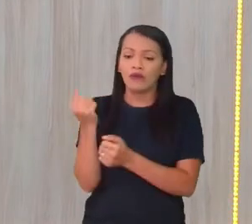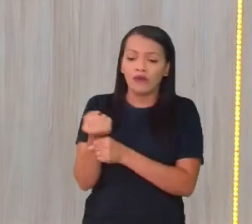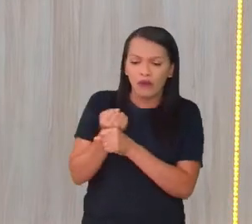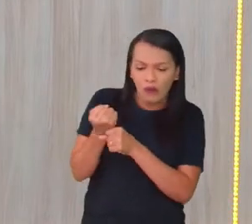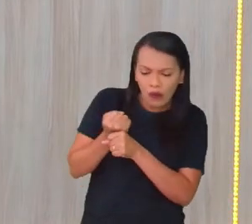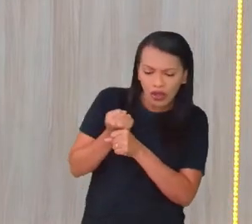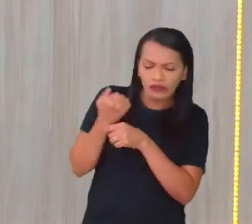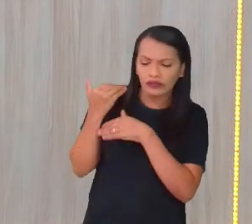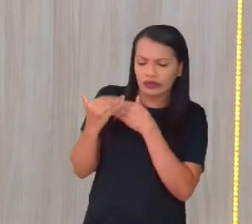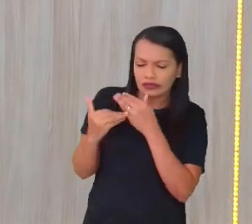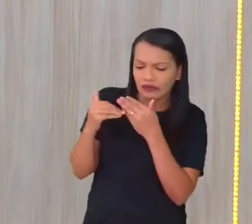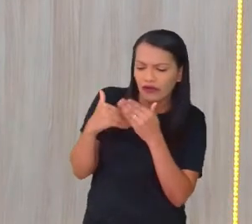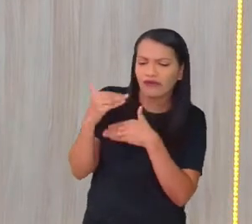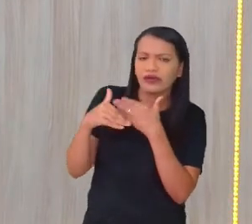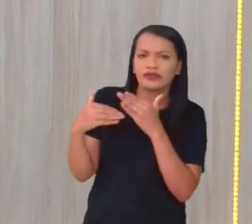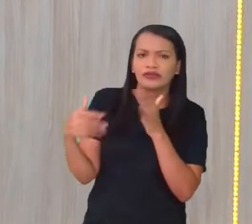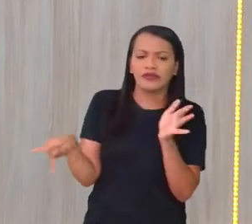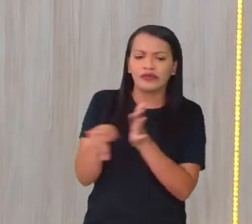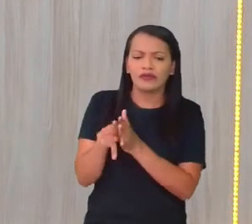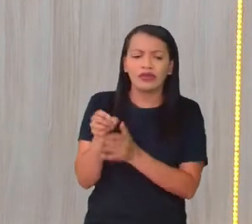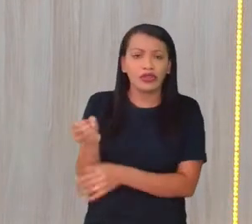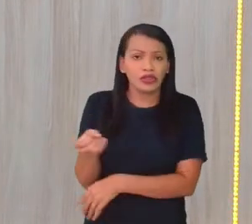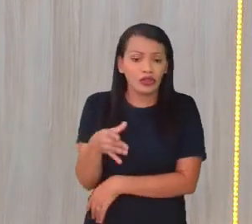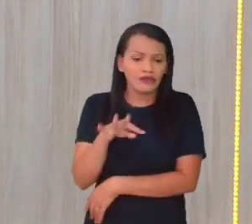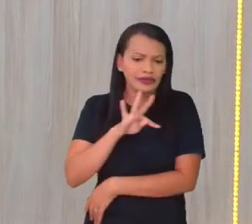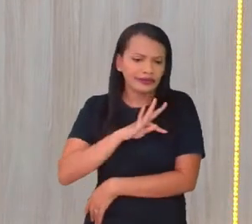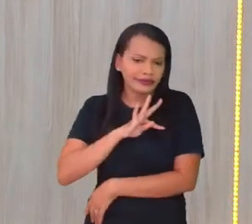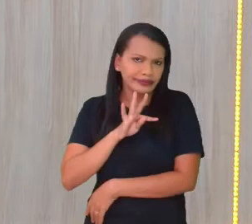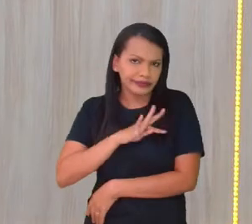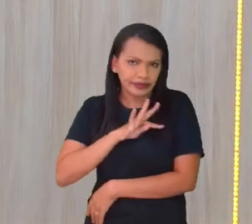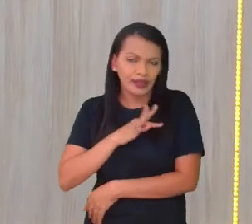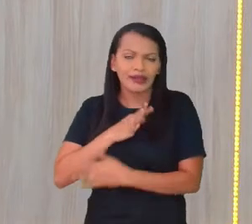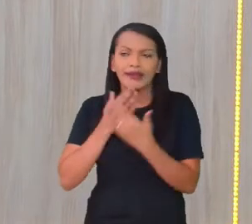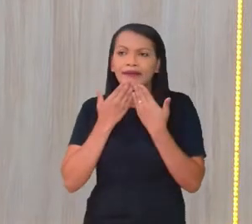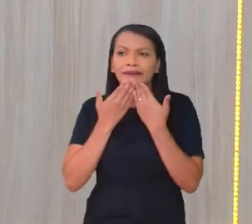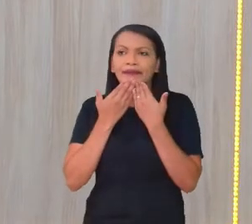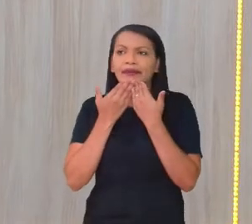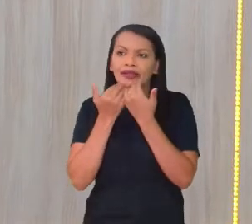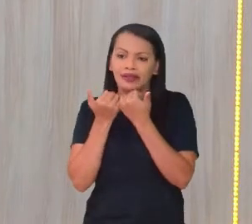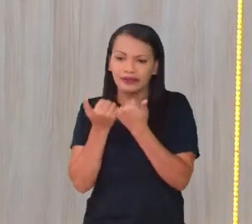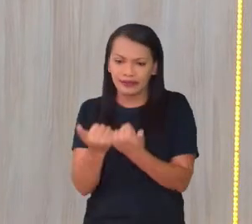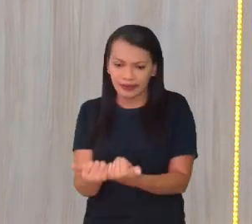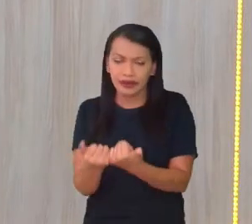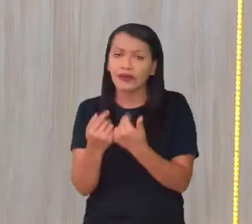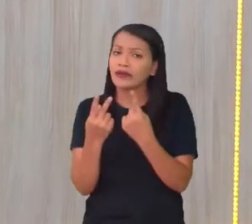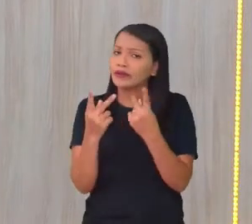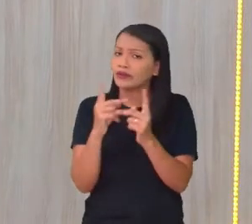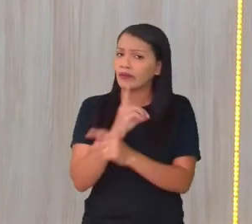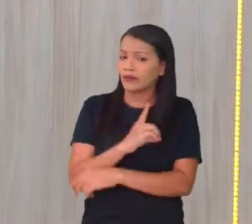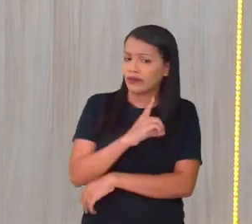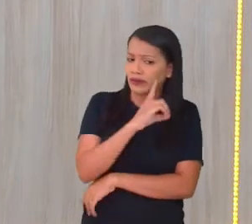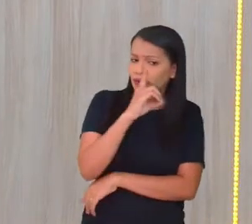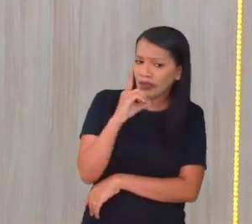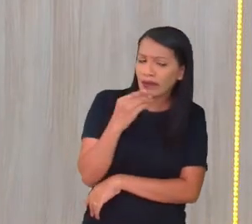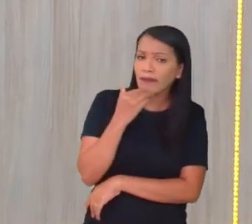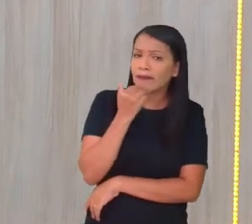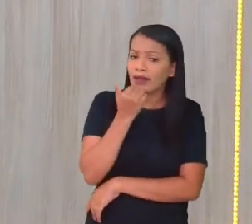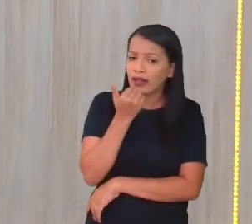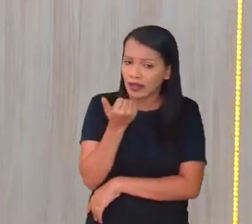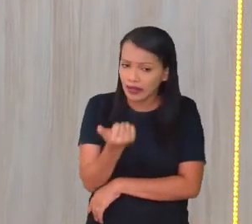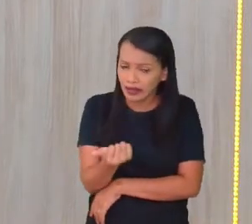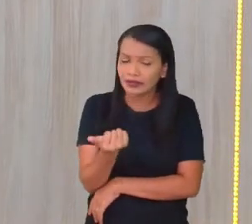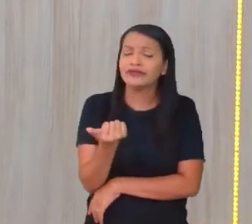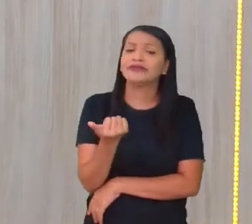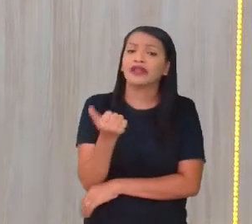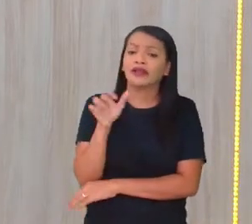vai se apropriando de novas técnicas para estar ali melhorando o seu dia a dia, né? Melhorando ali a